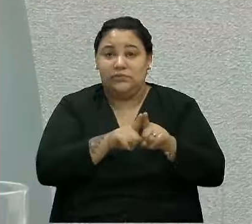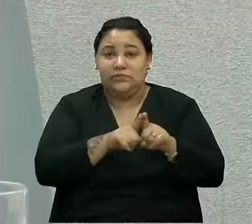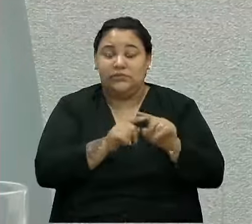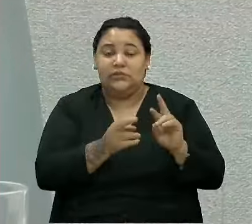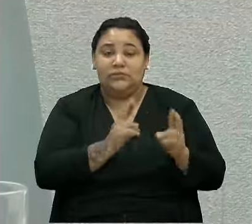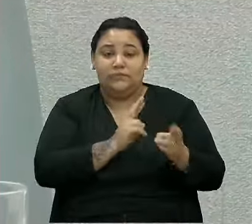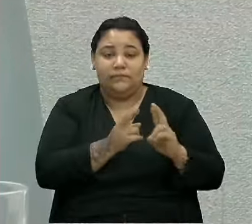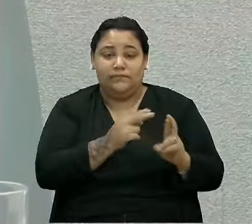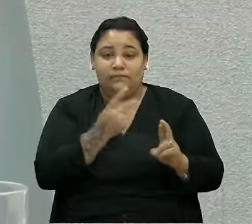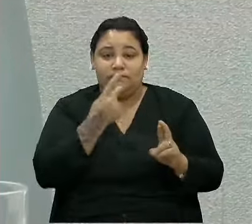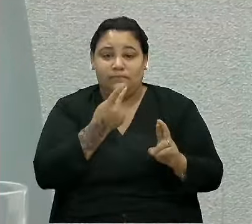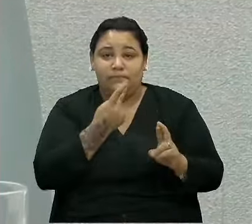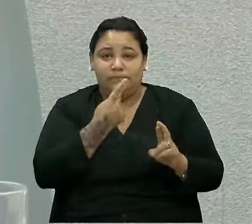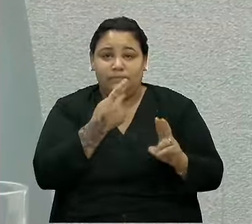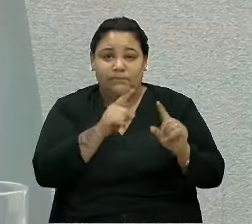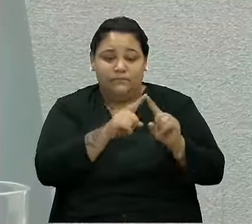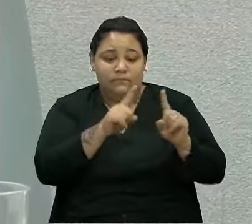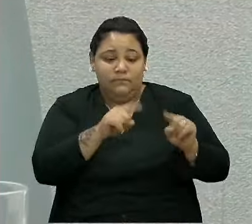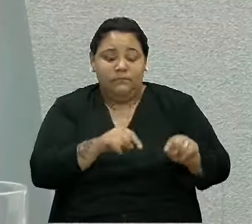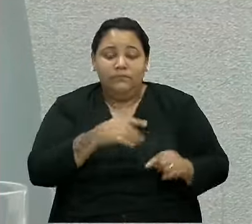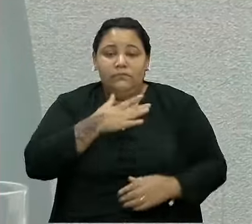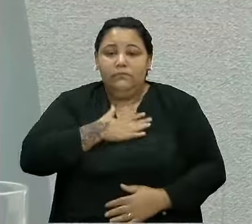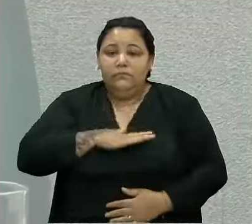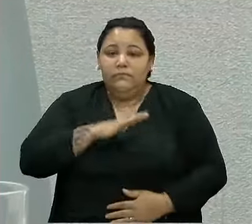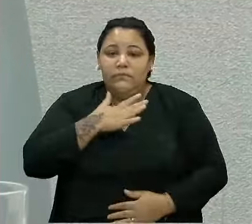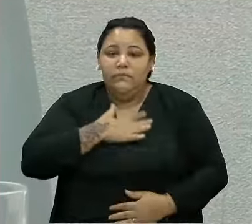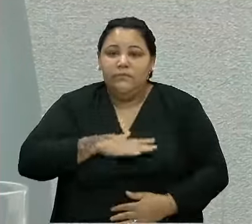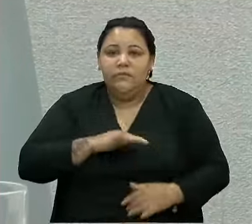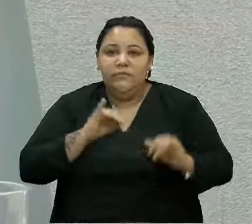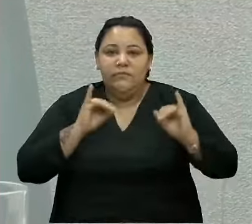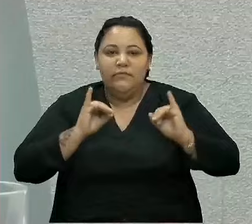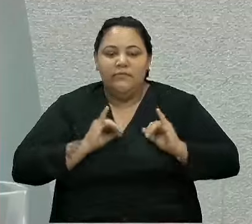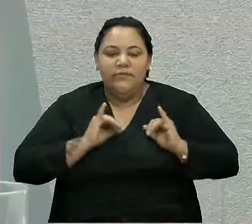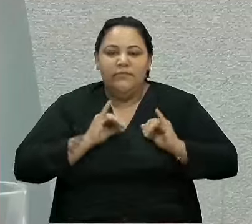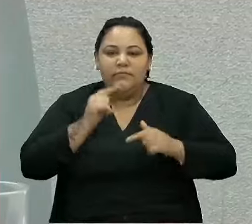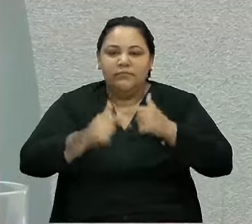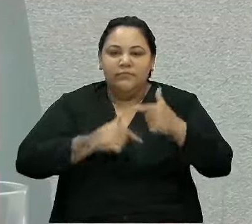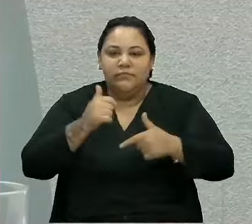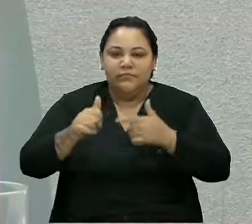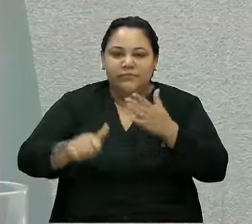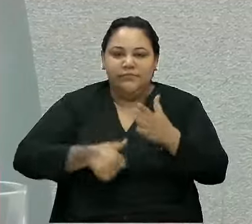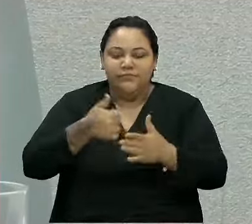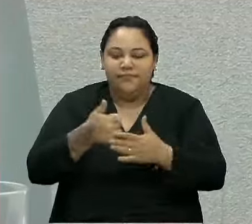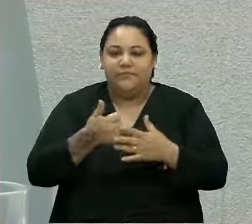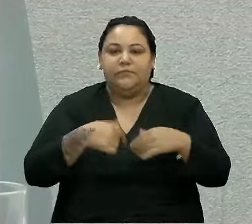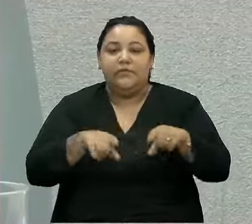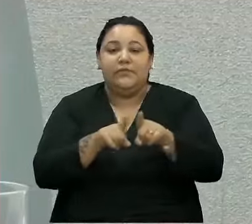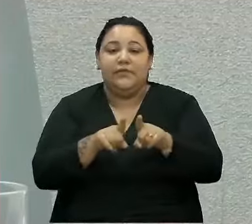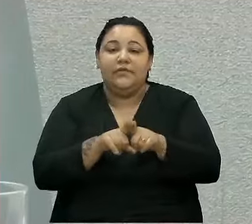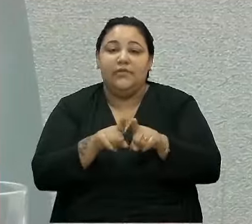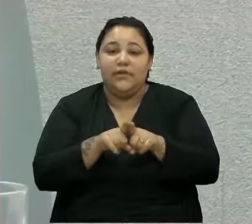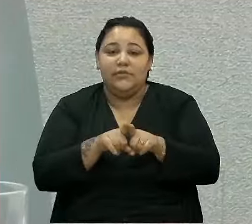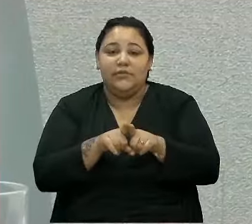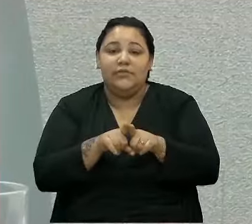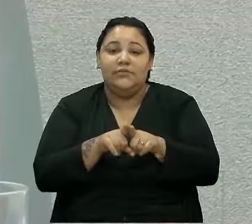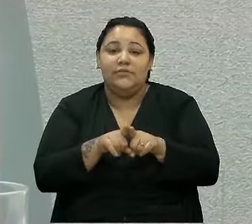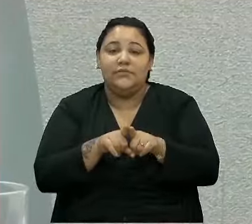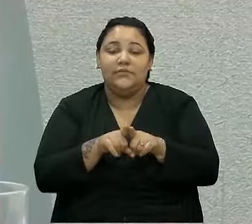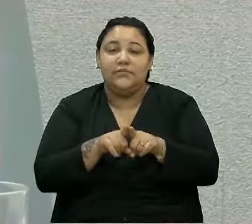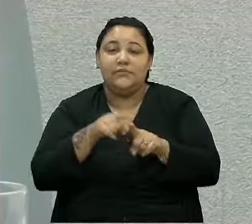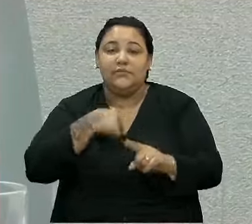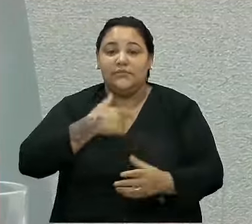questão que se o funcionário está tranquilo, está descansado, produz mais, eu concordo, mas eu queria dizer que temos que levar em